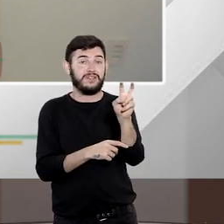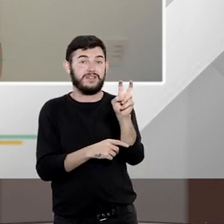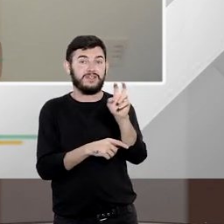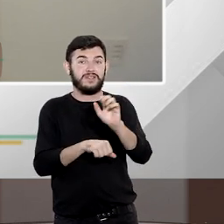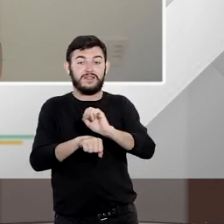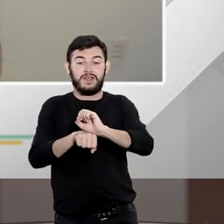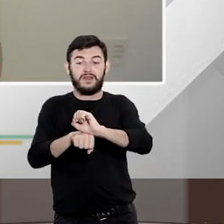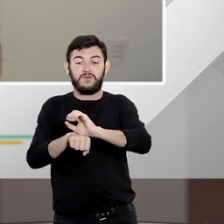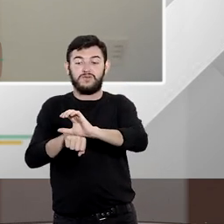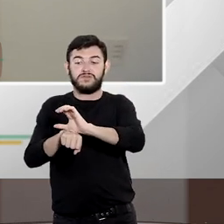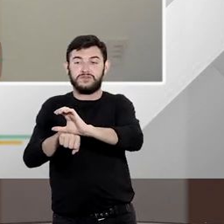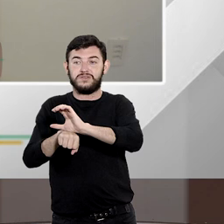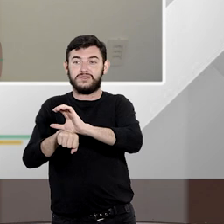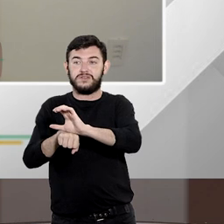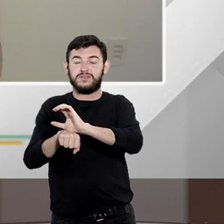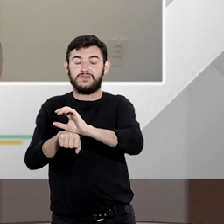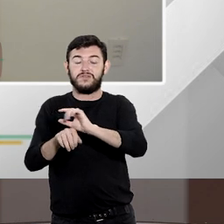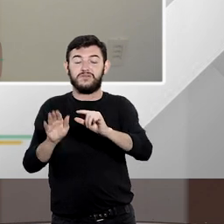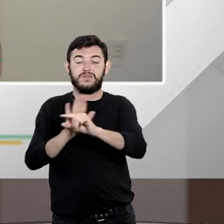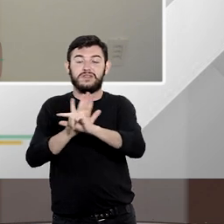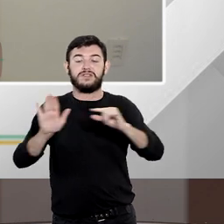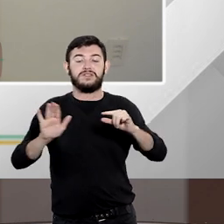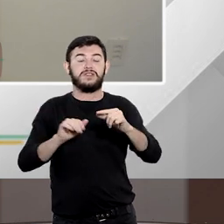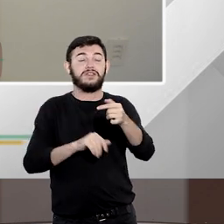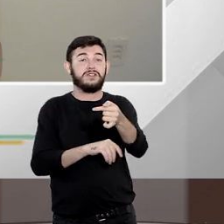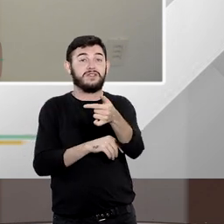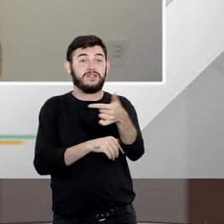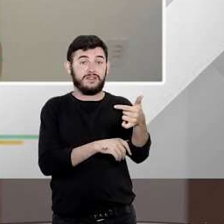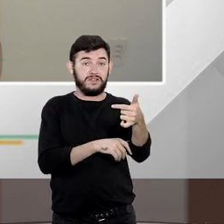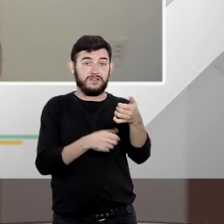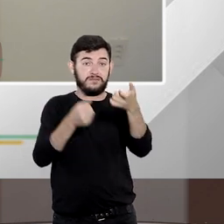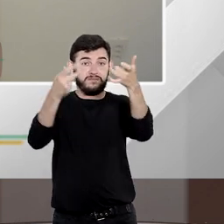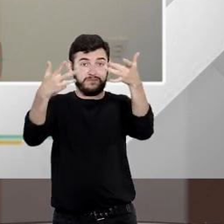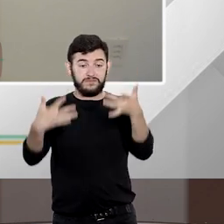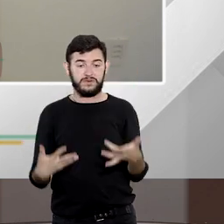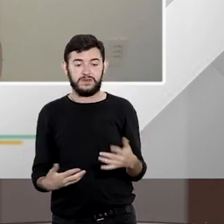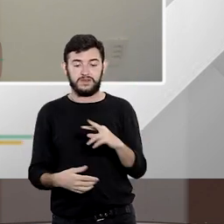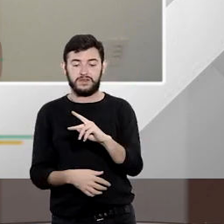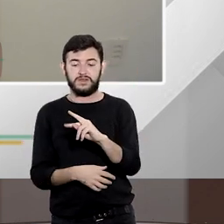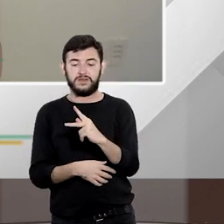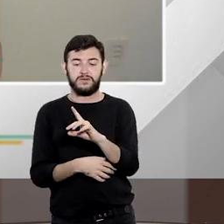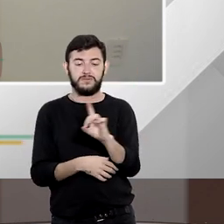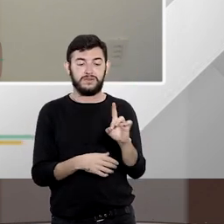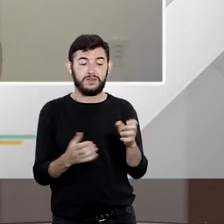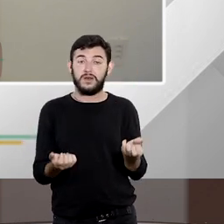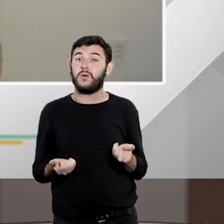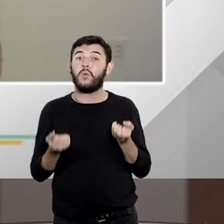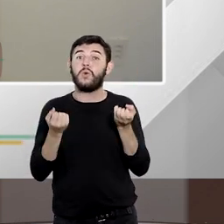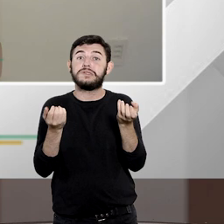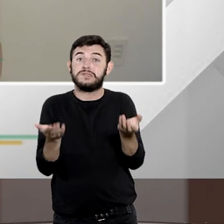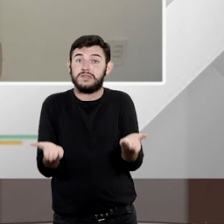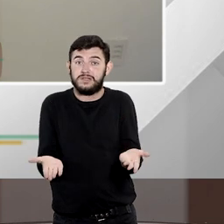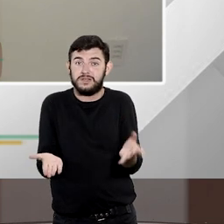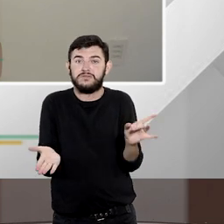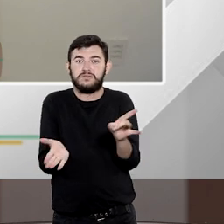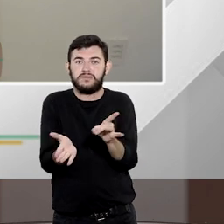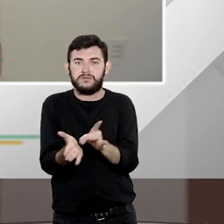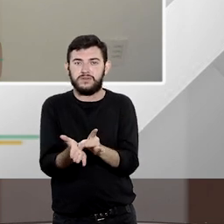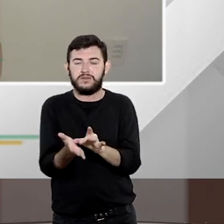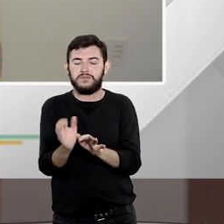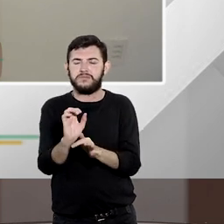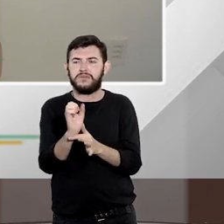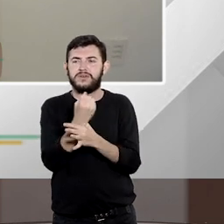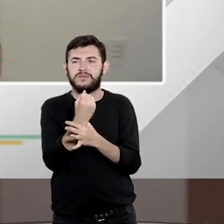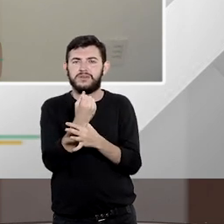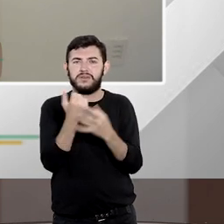72 prevê a utilização do a concessão na verdade do habeas data para assegurar